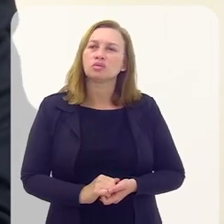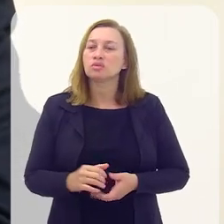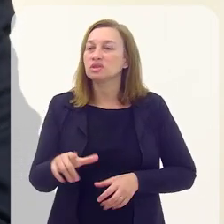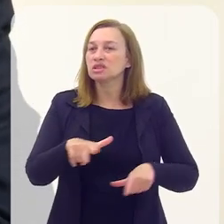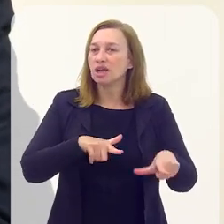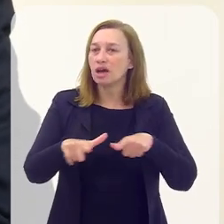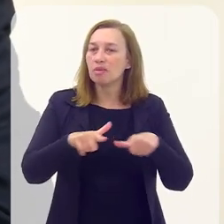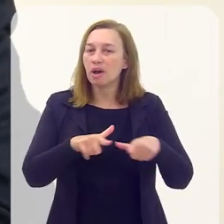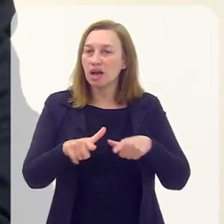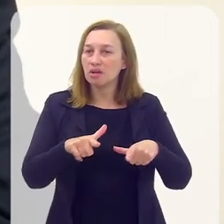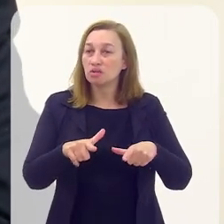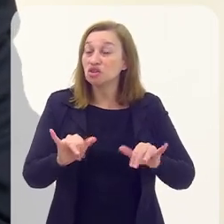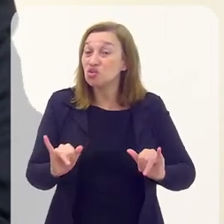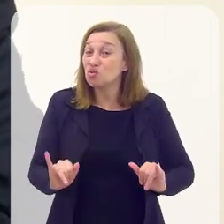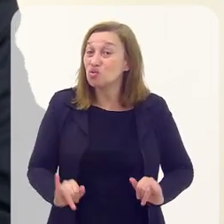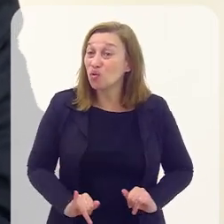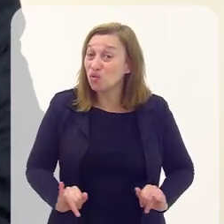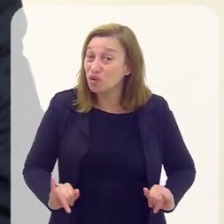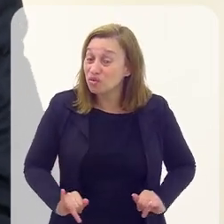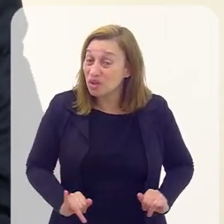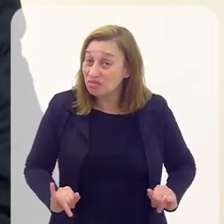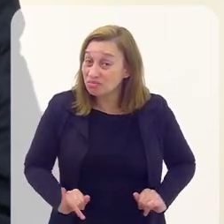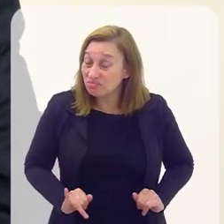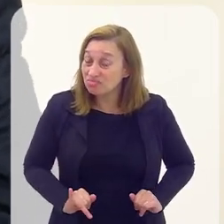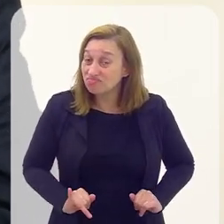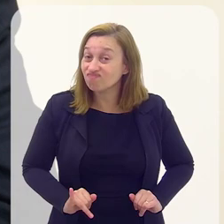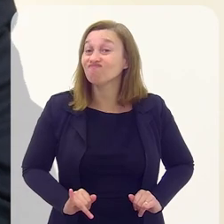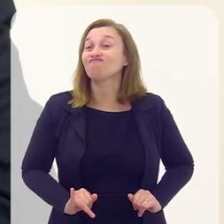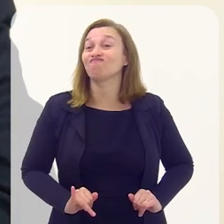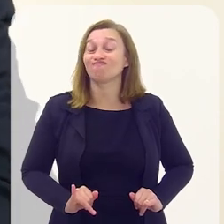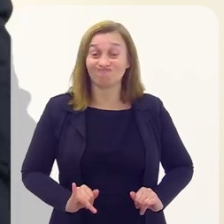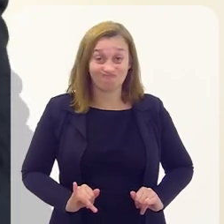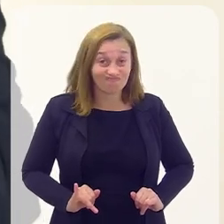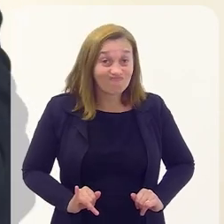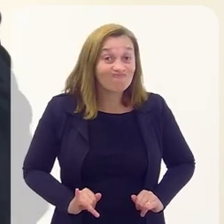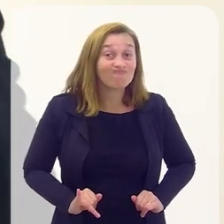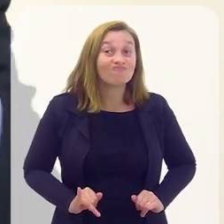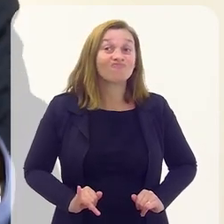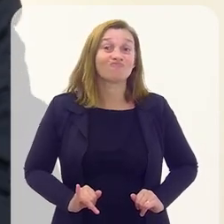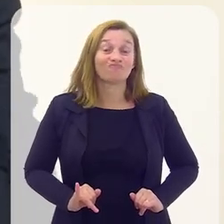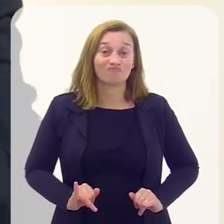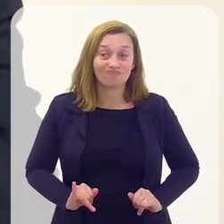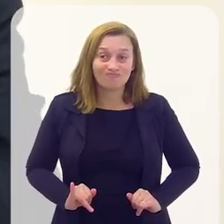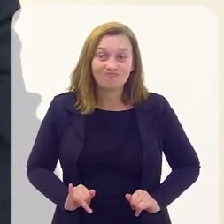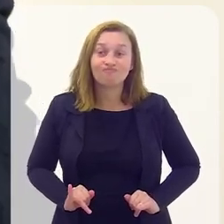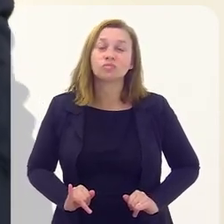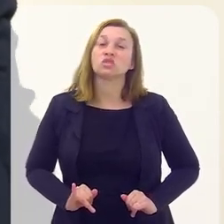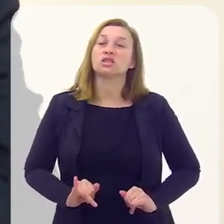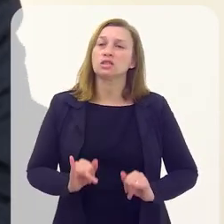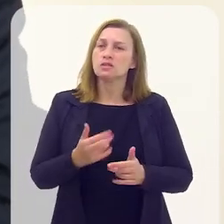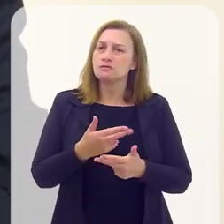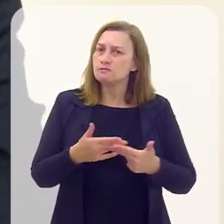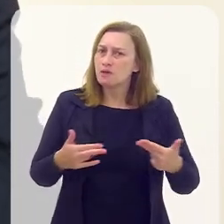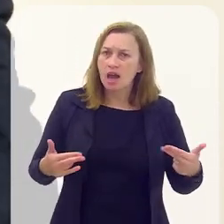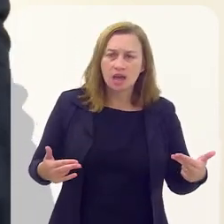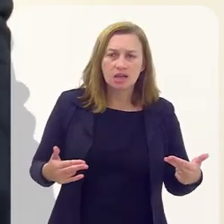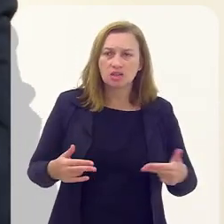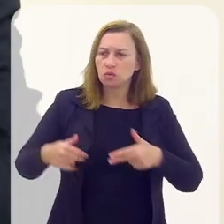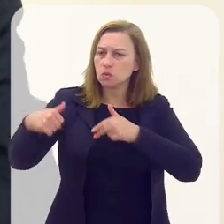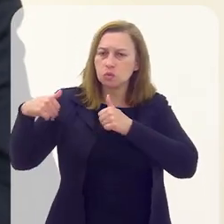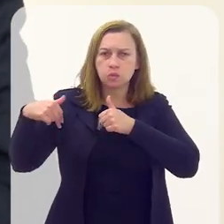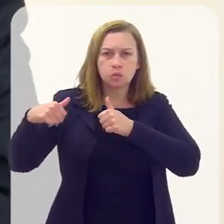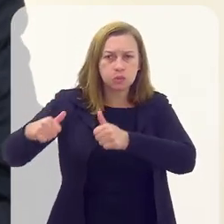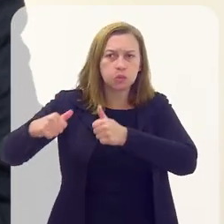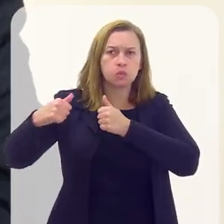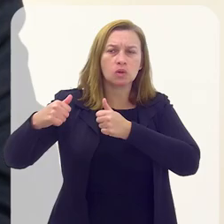Operação Condor, que vitimou muitas, mas muitos militantes